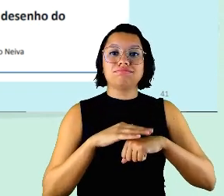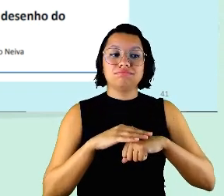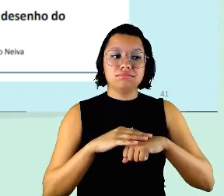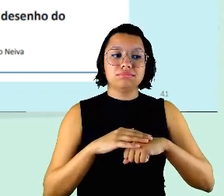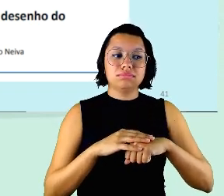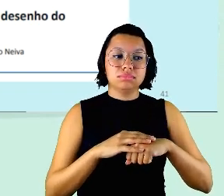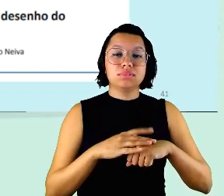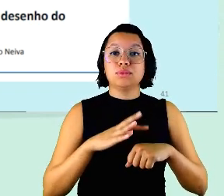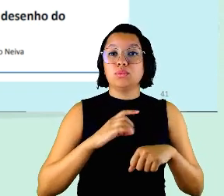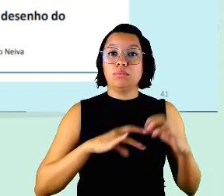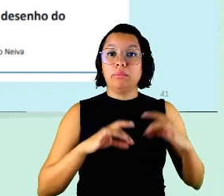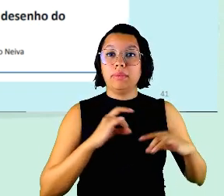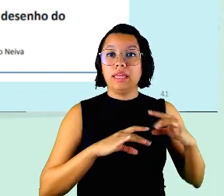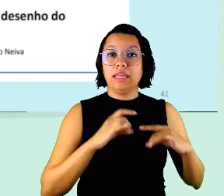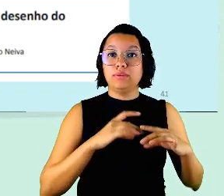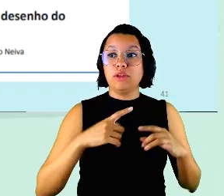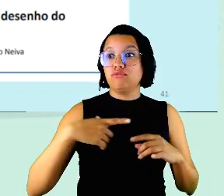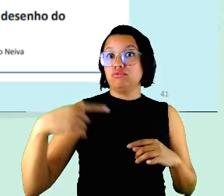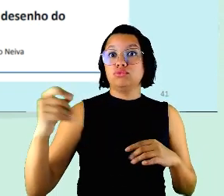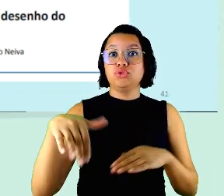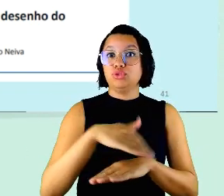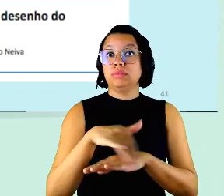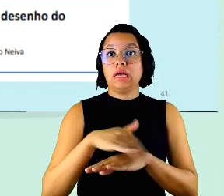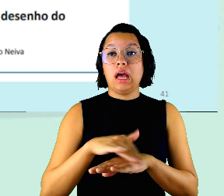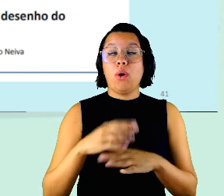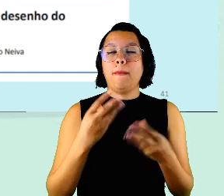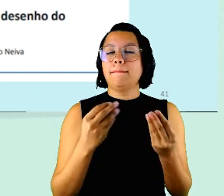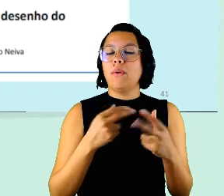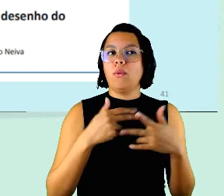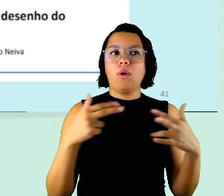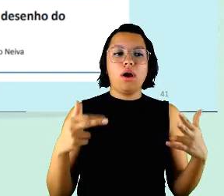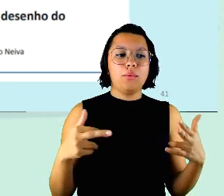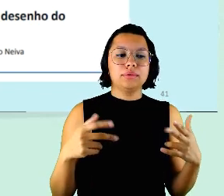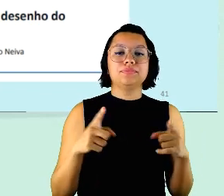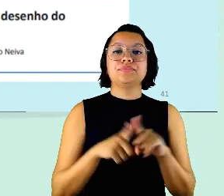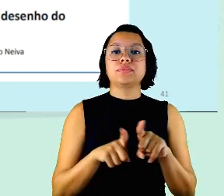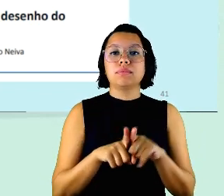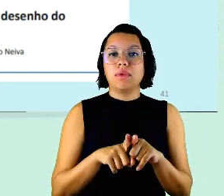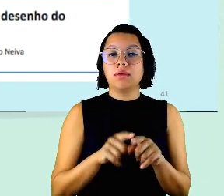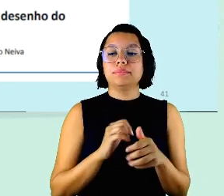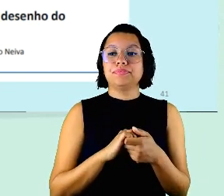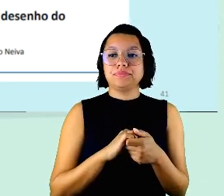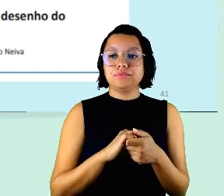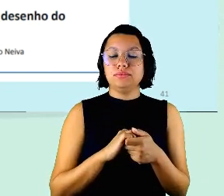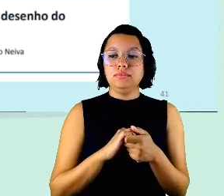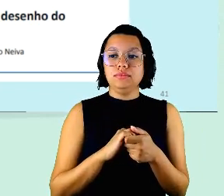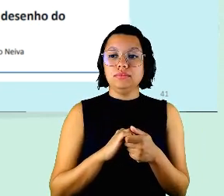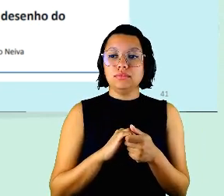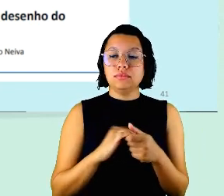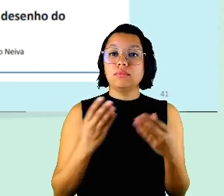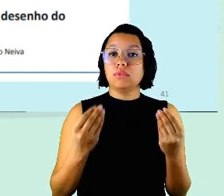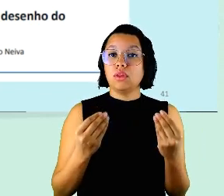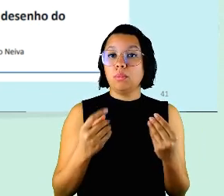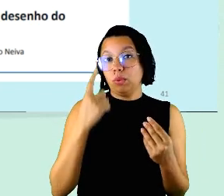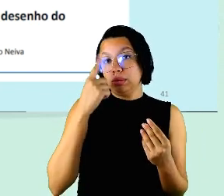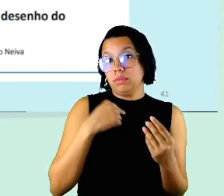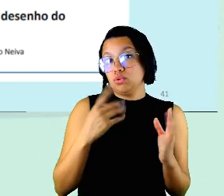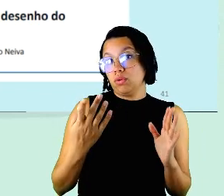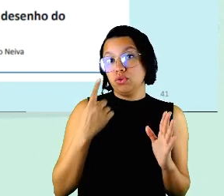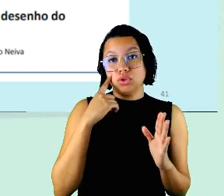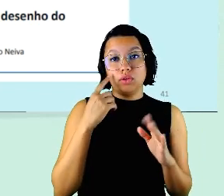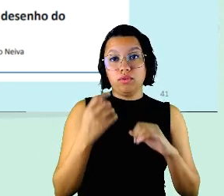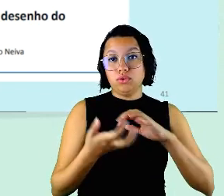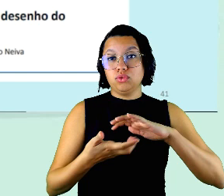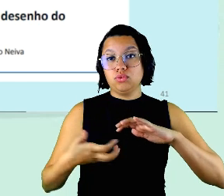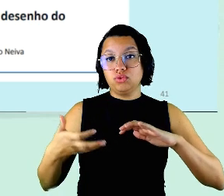para a rua e são um monte de coisa aí tem a questão também que é muito pessoal a gente está vendo aí no chat que é a